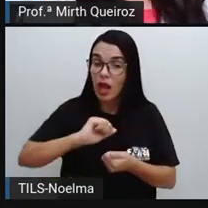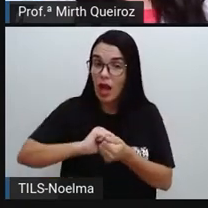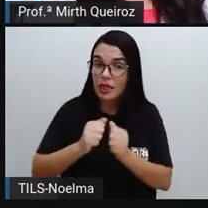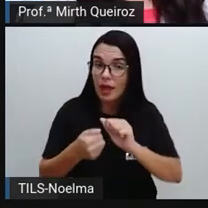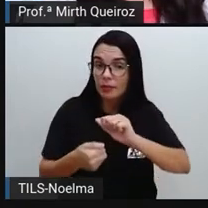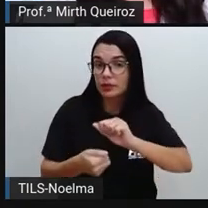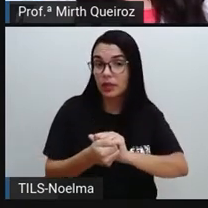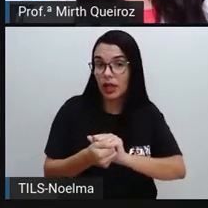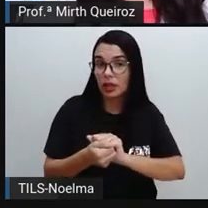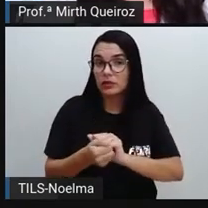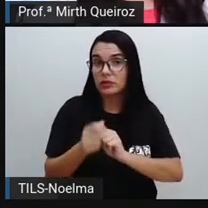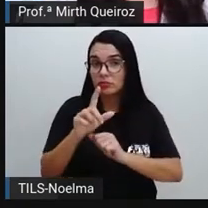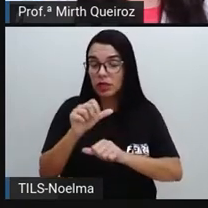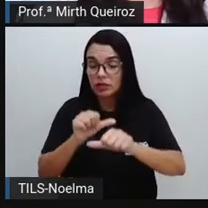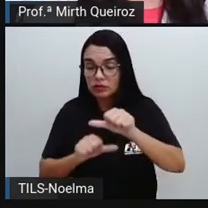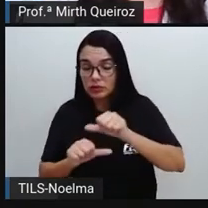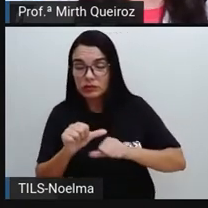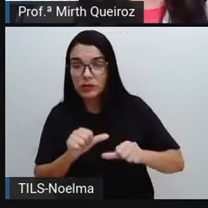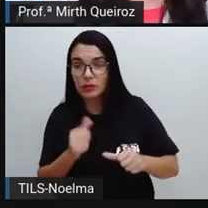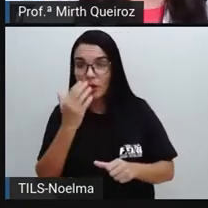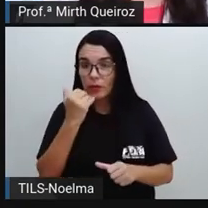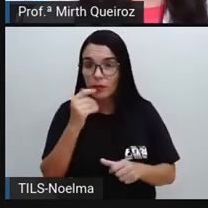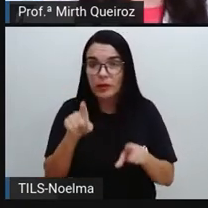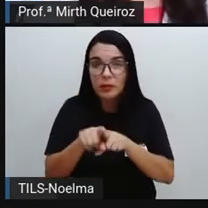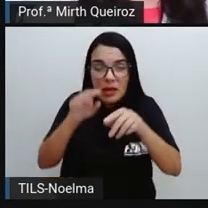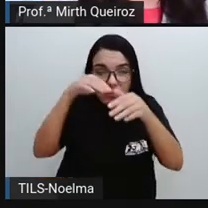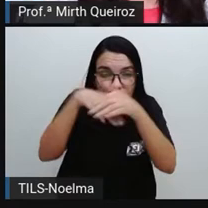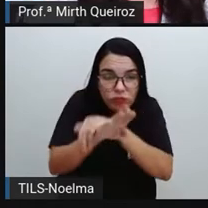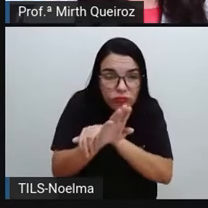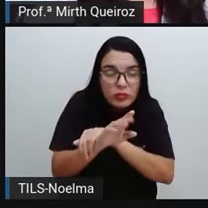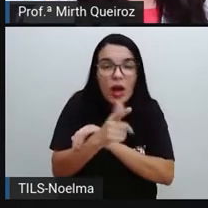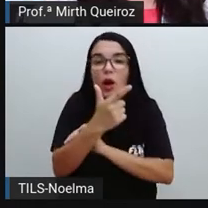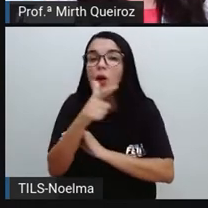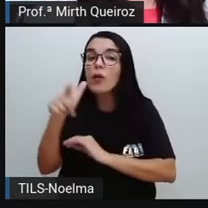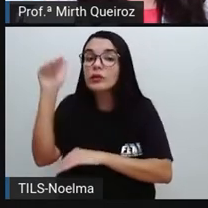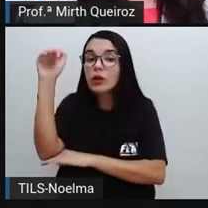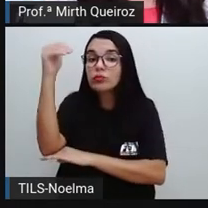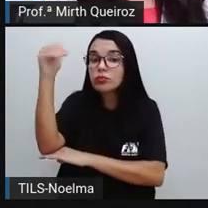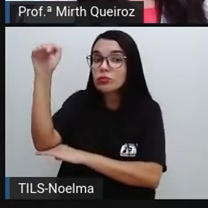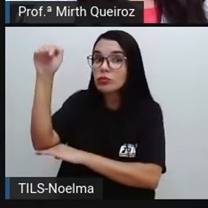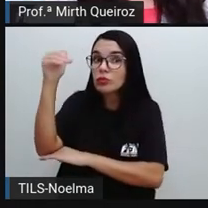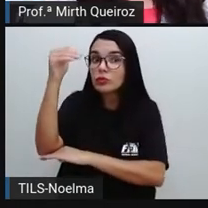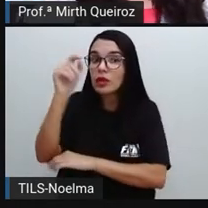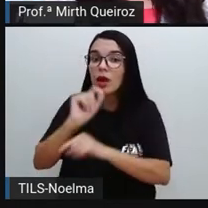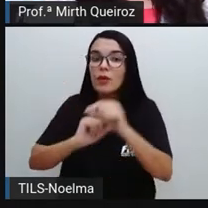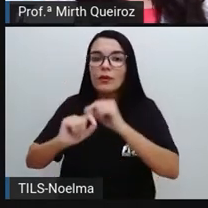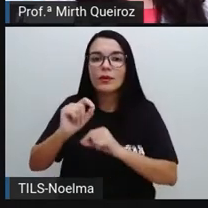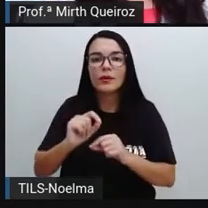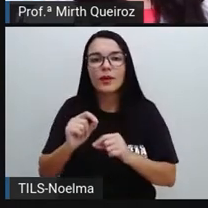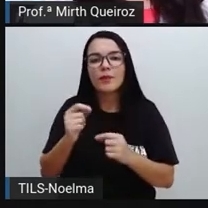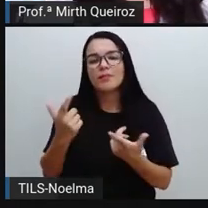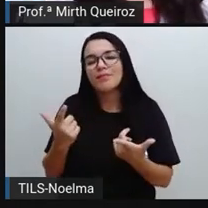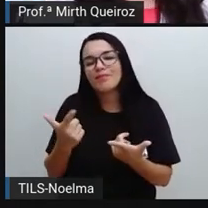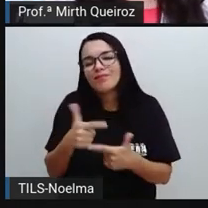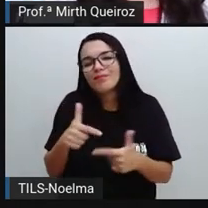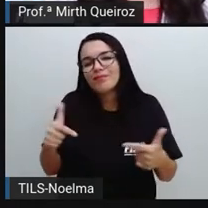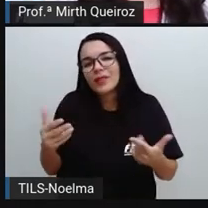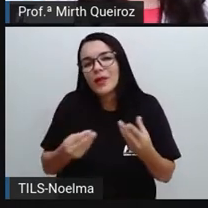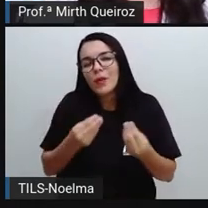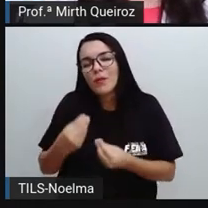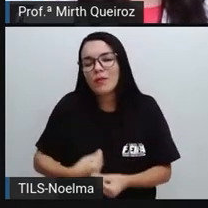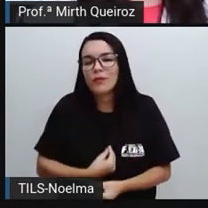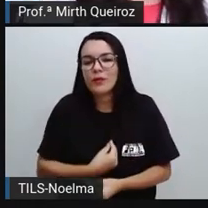sua dieta e se escondendo em tocas. E outros, como os dinossauros, eram menos propensas a